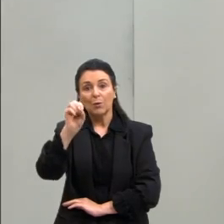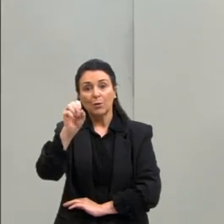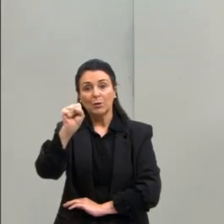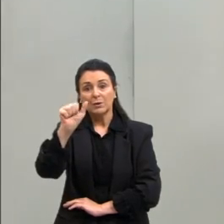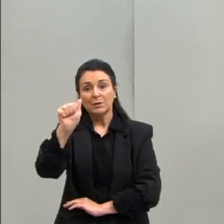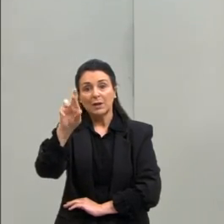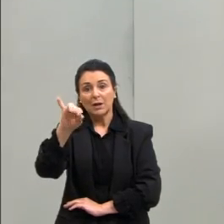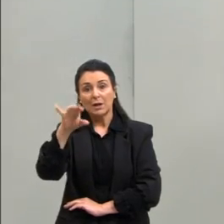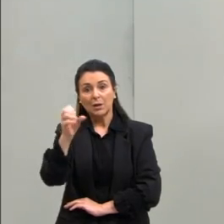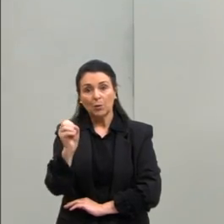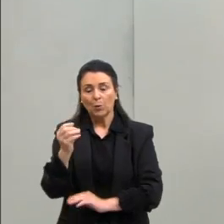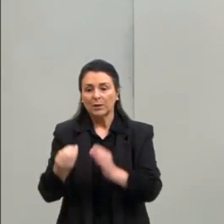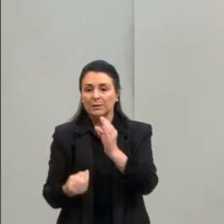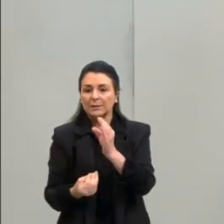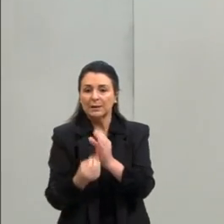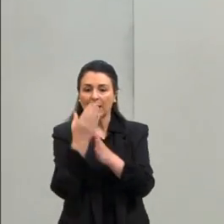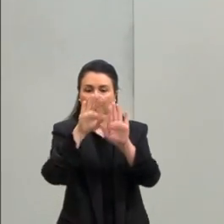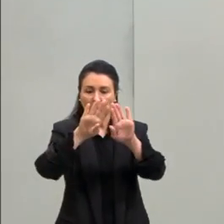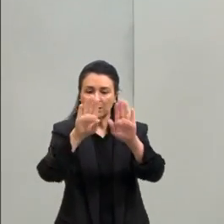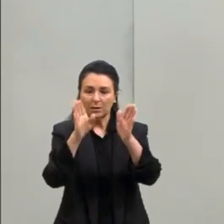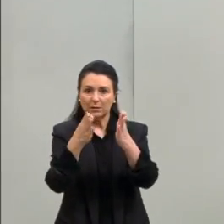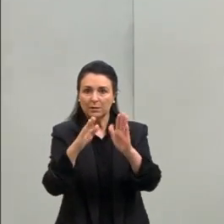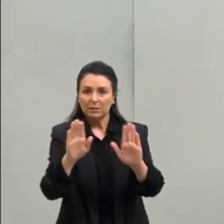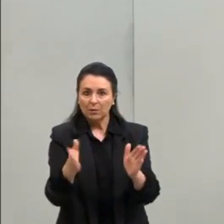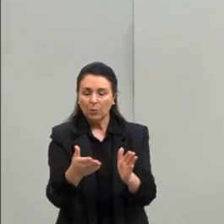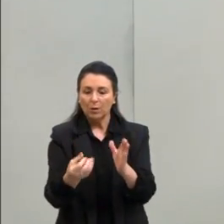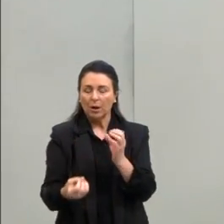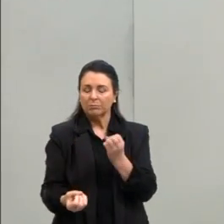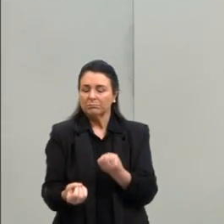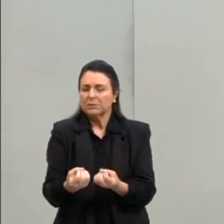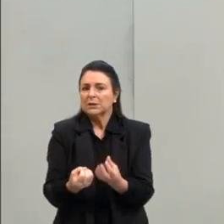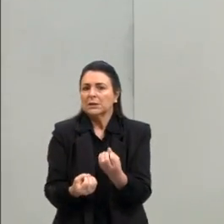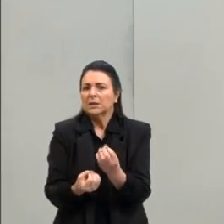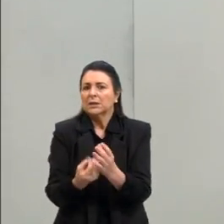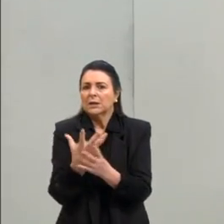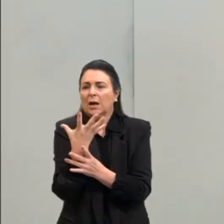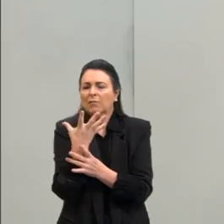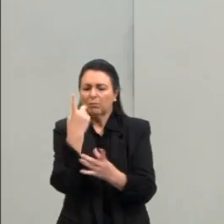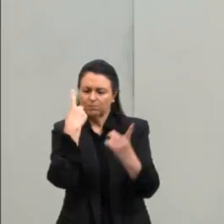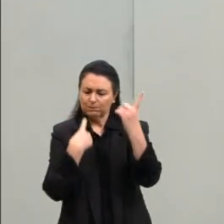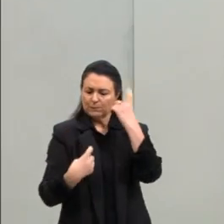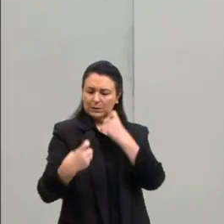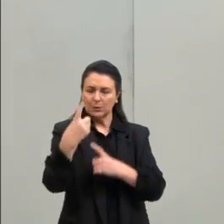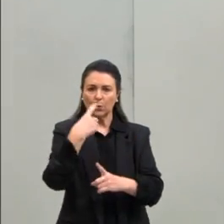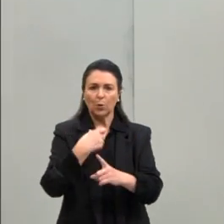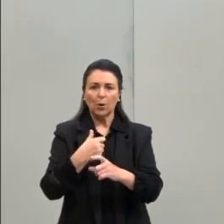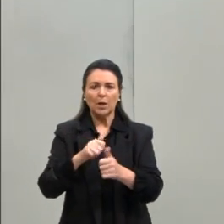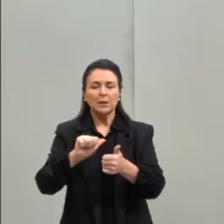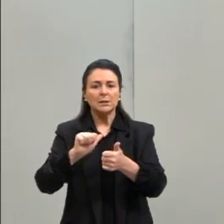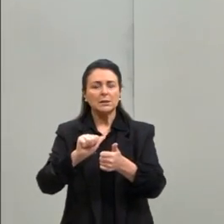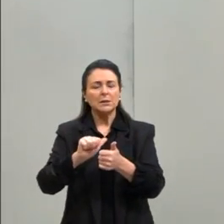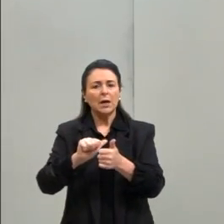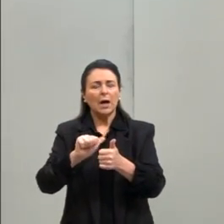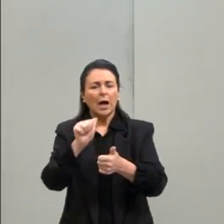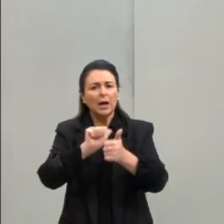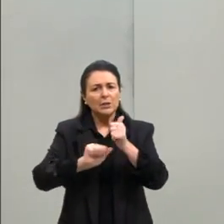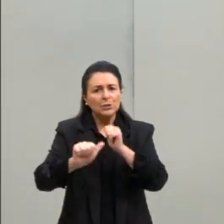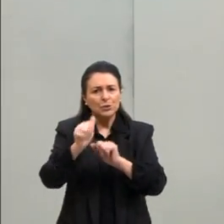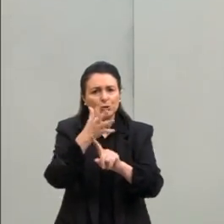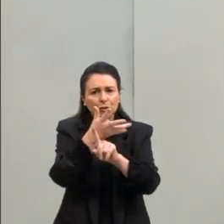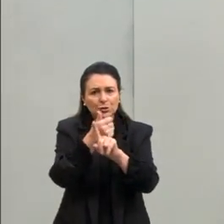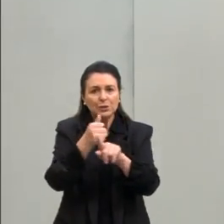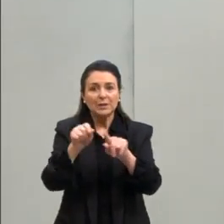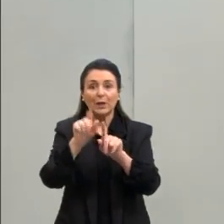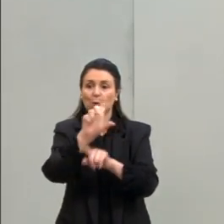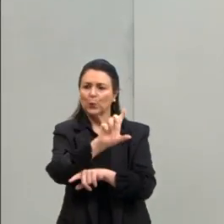esculturas e criando expressões artísticas para registrar a sua existência. Nós temos o